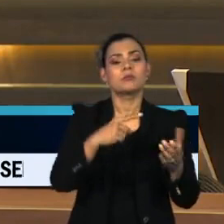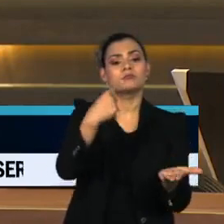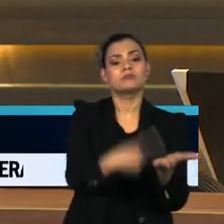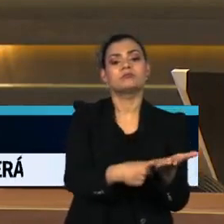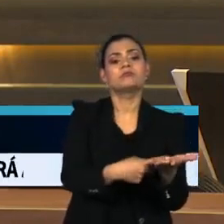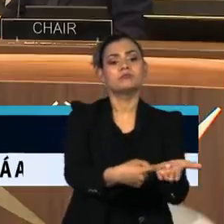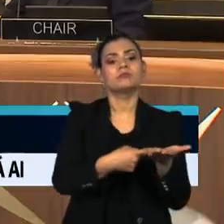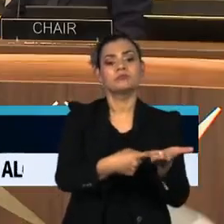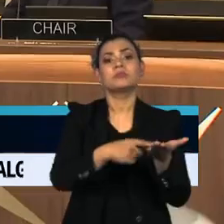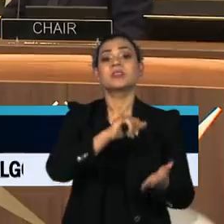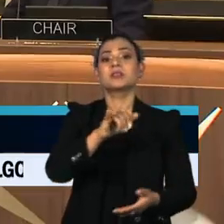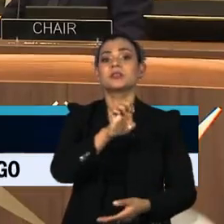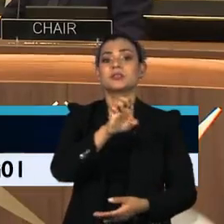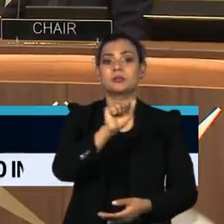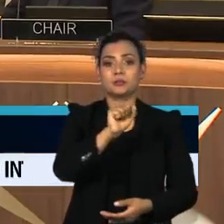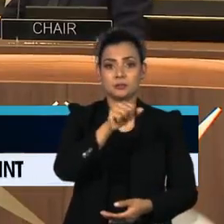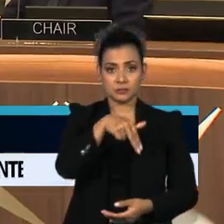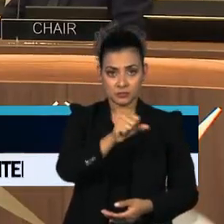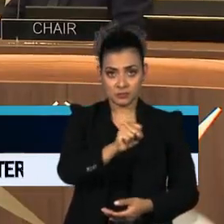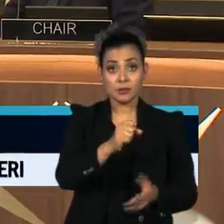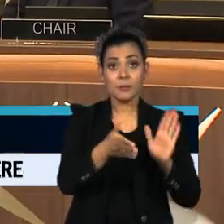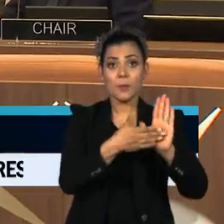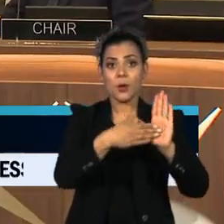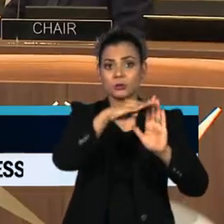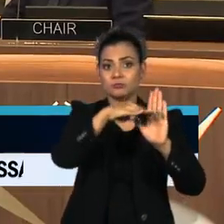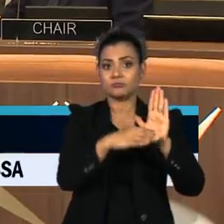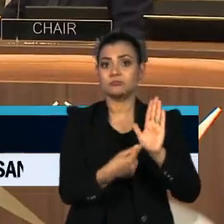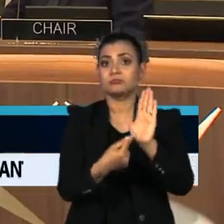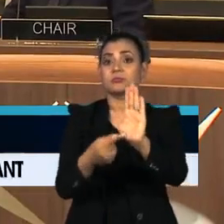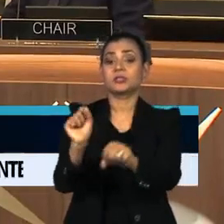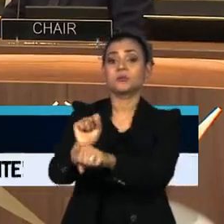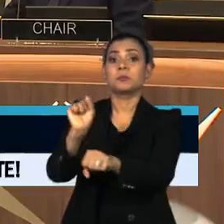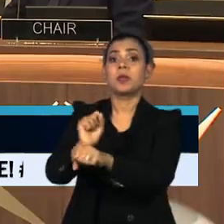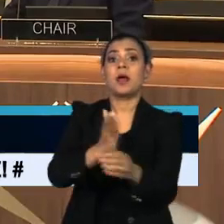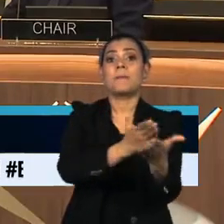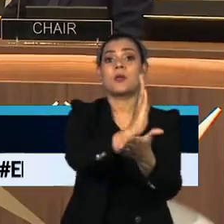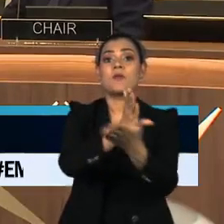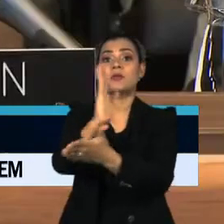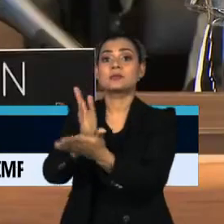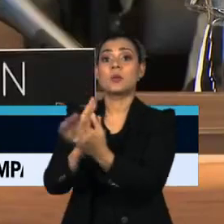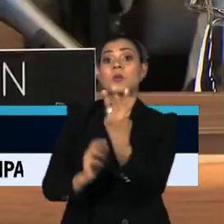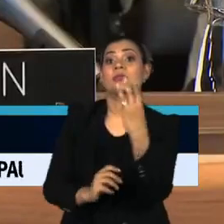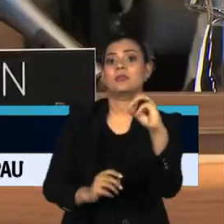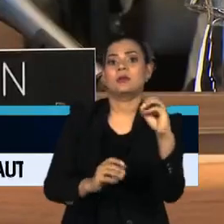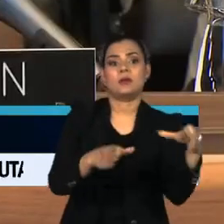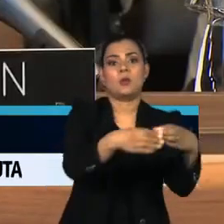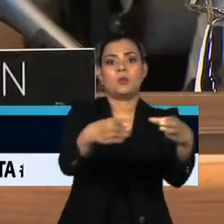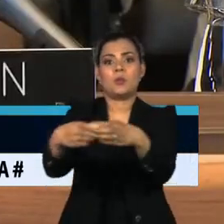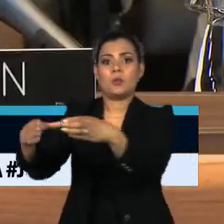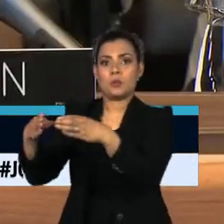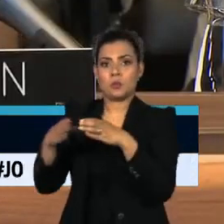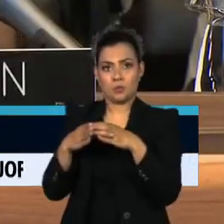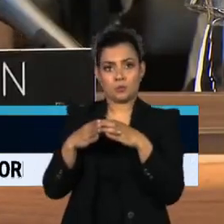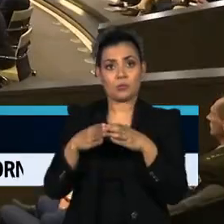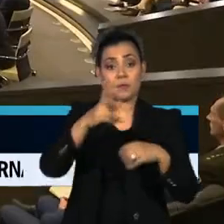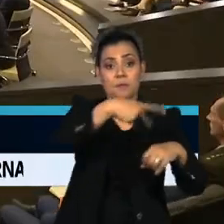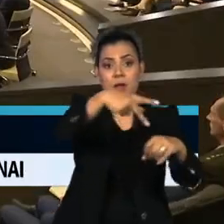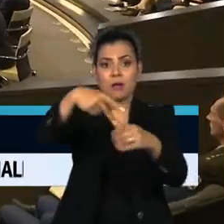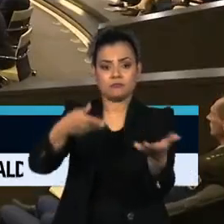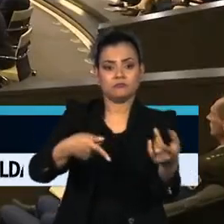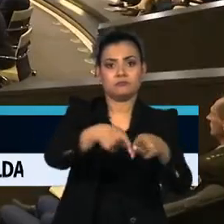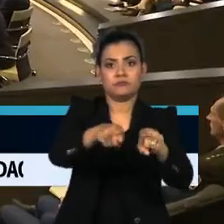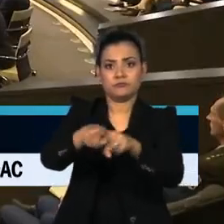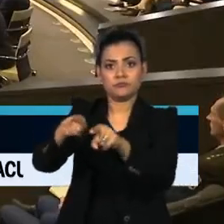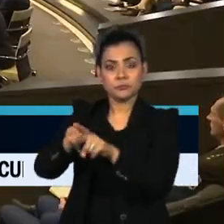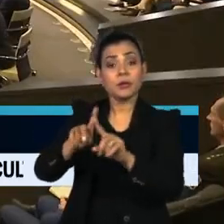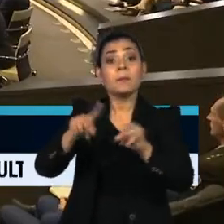Suécia e da Finlândia. Agora as propostas seguem para aprovação em cada um dos 30 parlamentos dos países aliados. Um processo